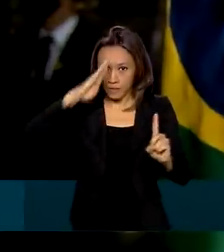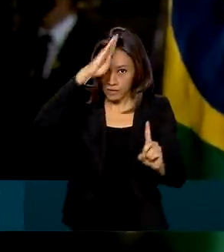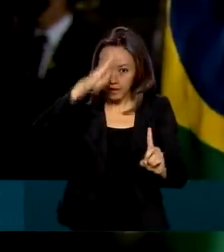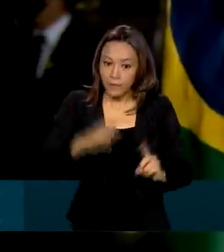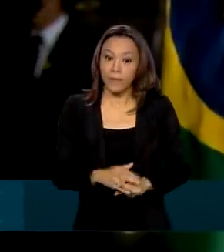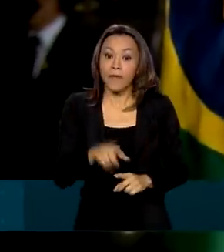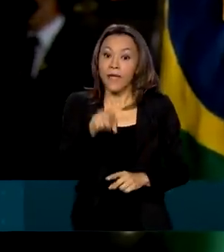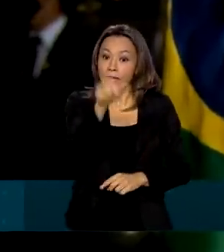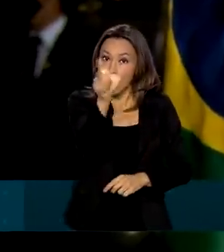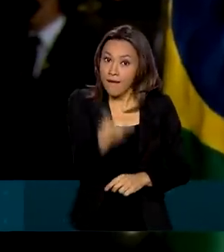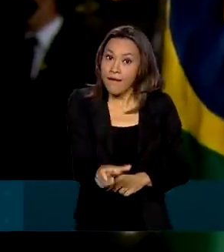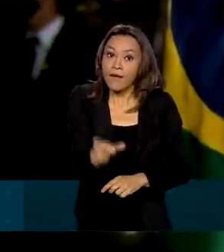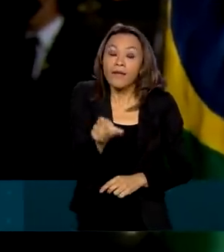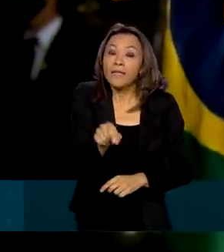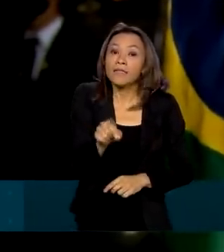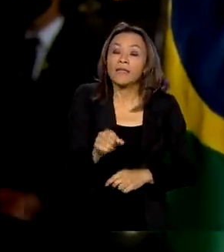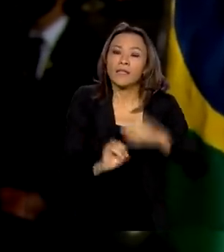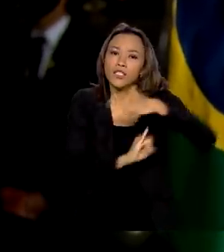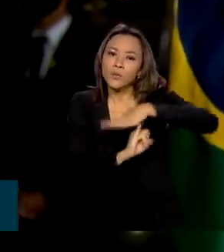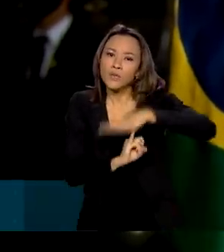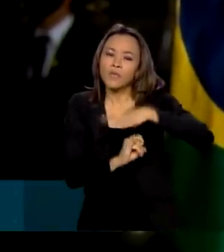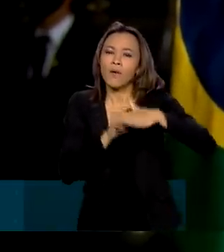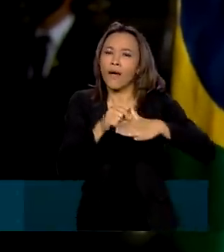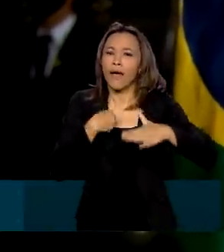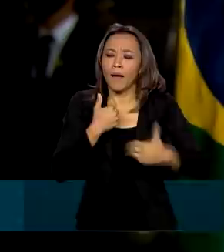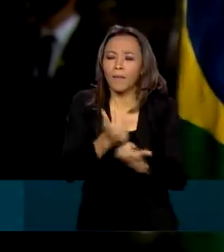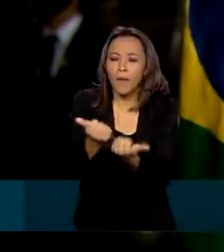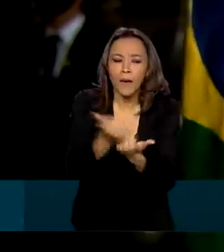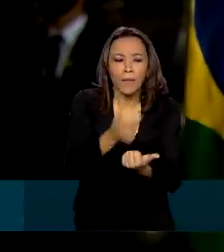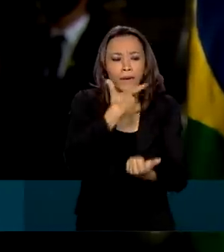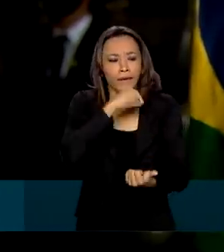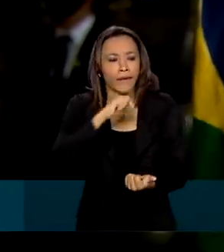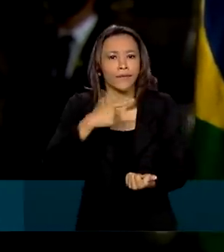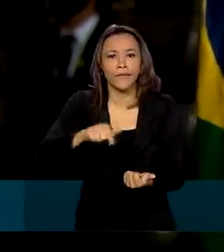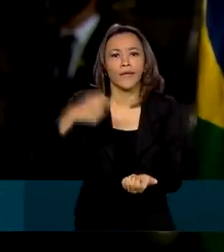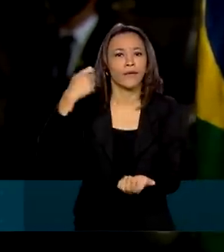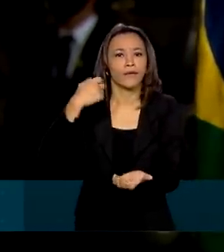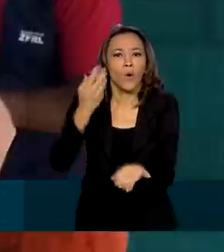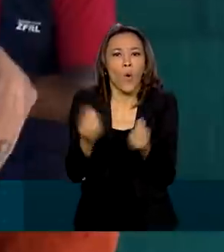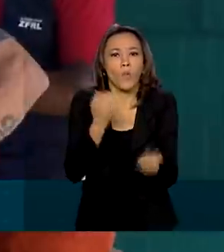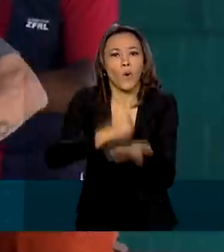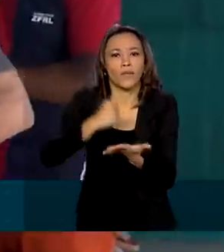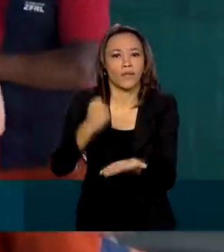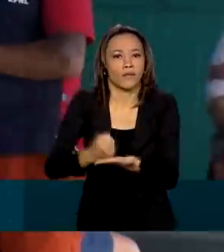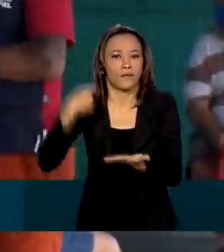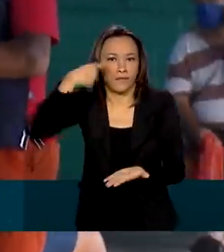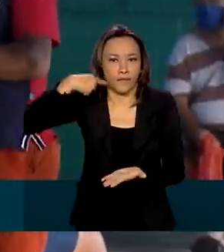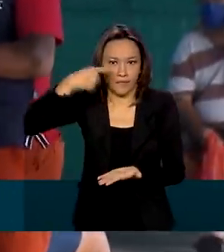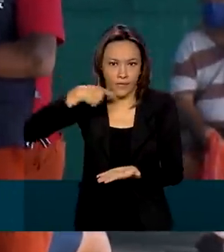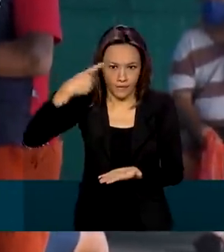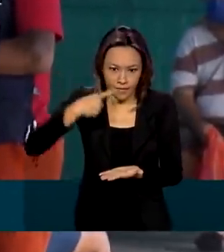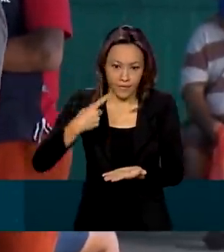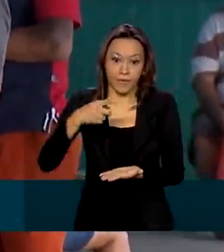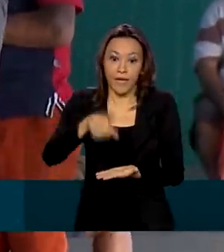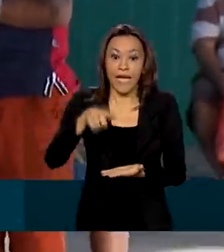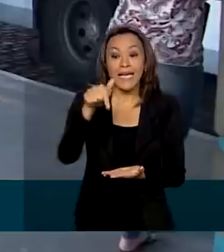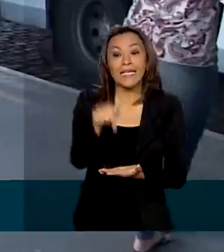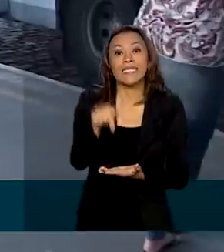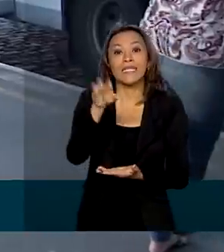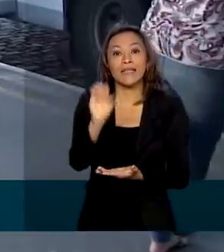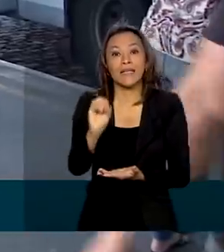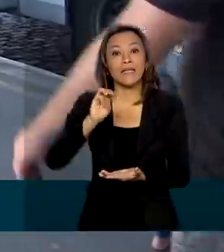União presta assistência jurídica de graça para quem não tem condições de contratar um advogado. Um público de 70 milhões de